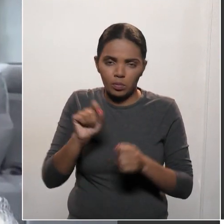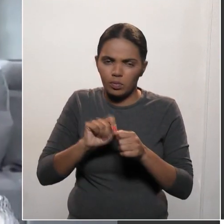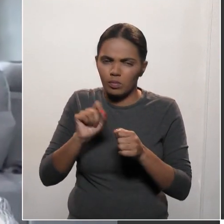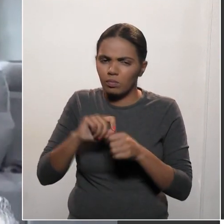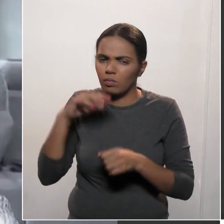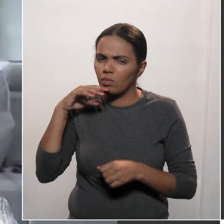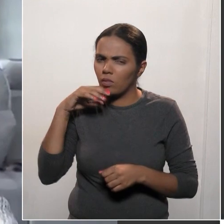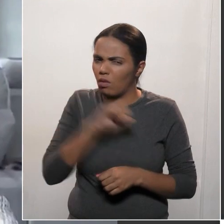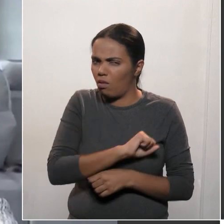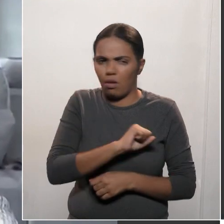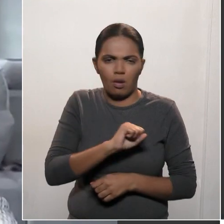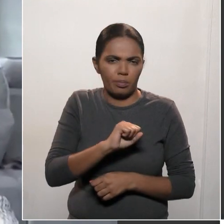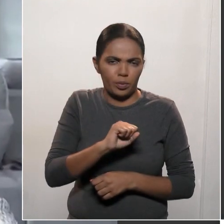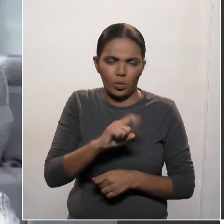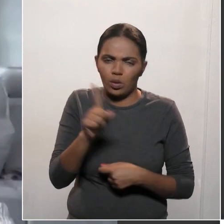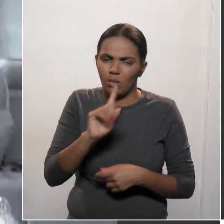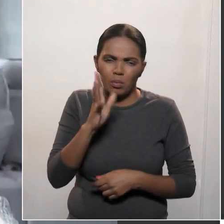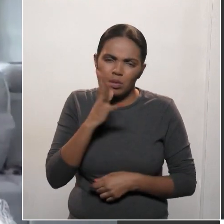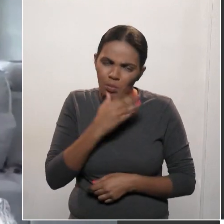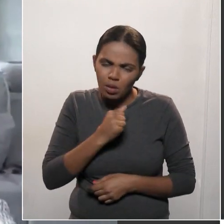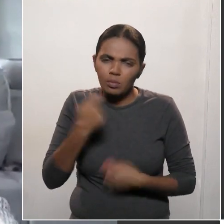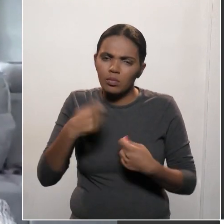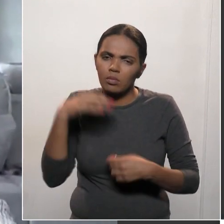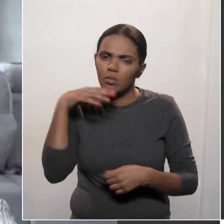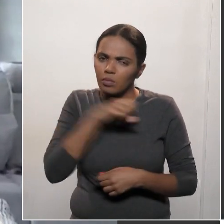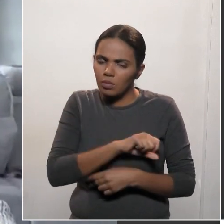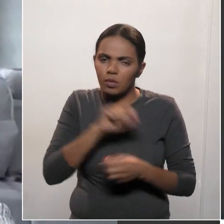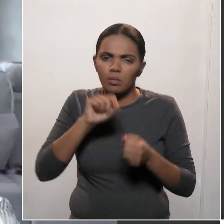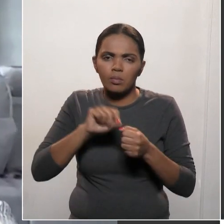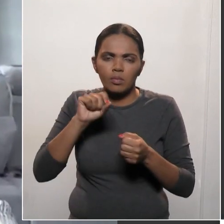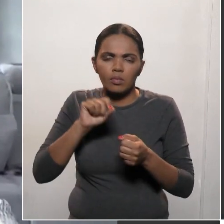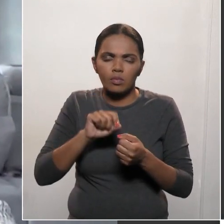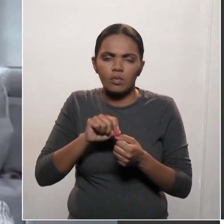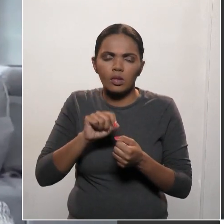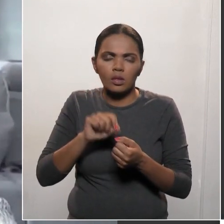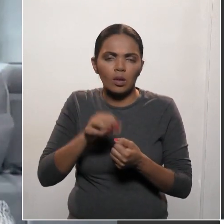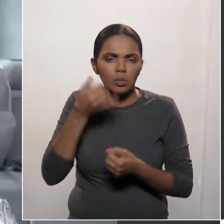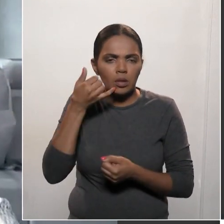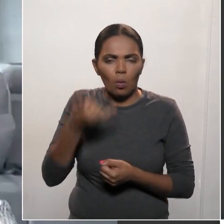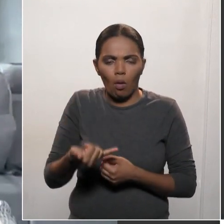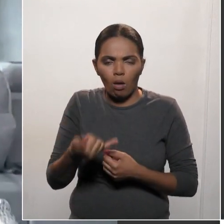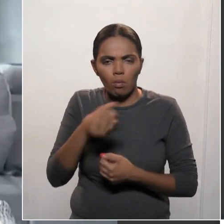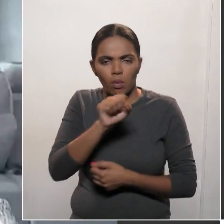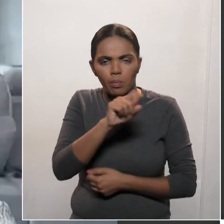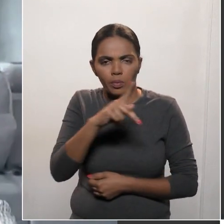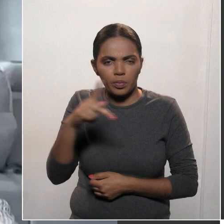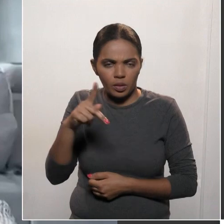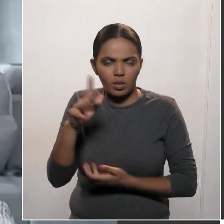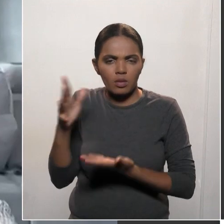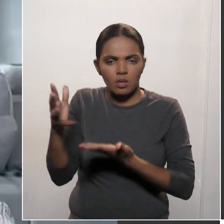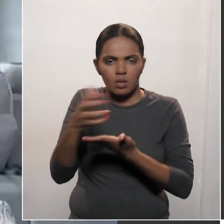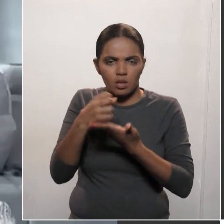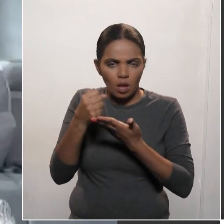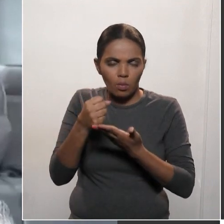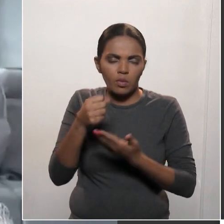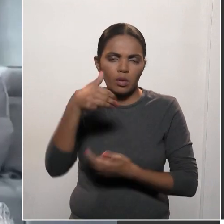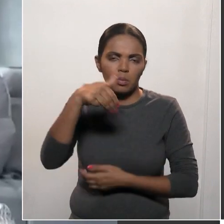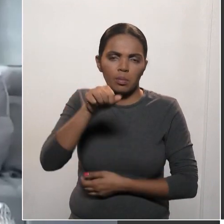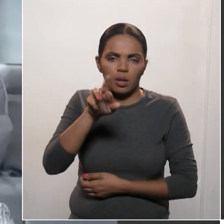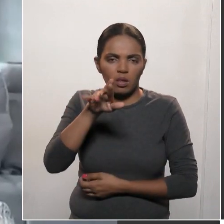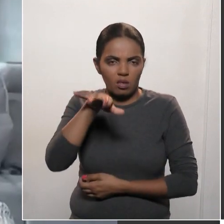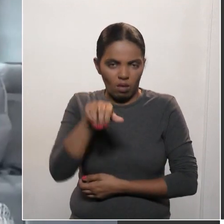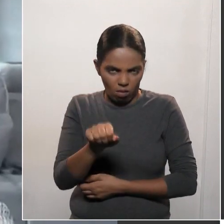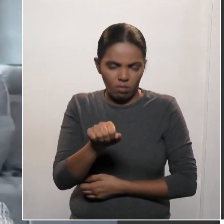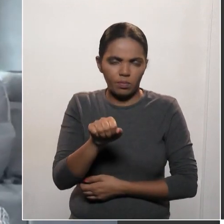o mais rápido possível o aplicativo Salve Maria. Vocês sabem, é do conhecimento dos